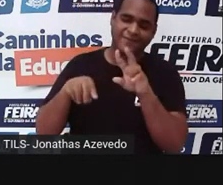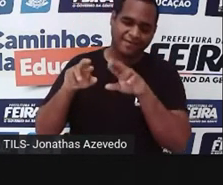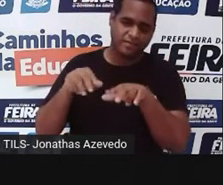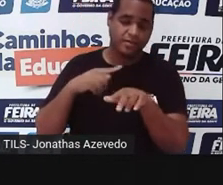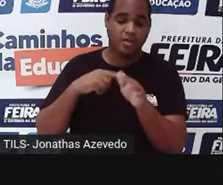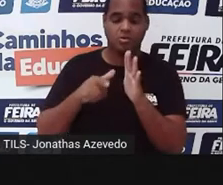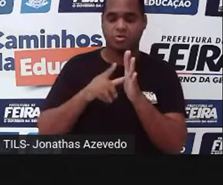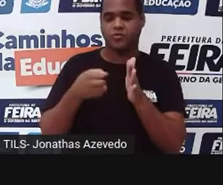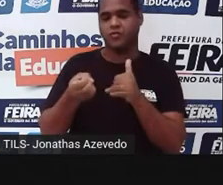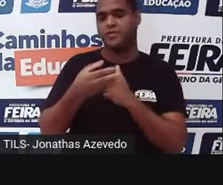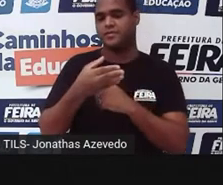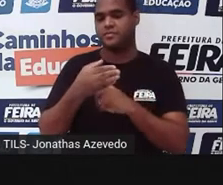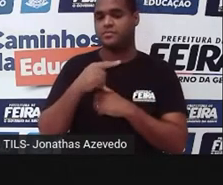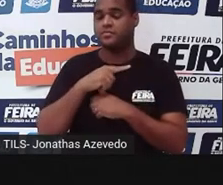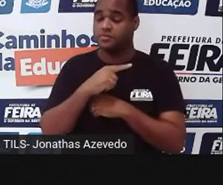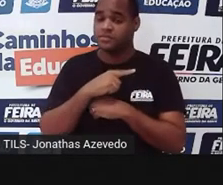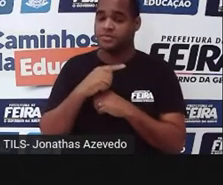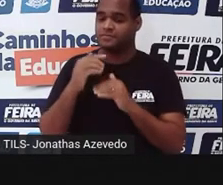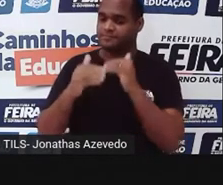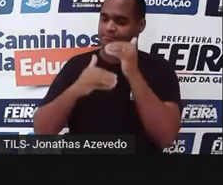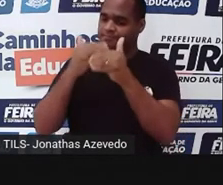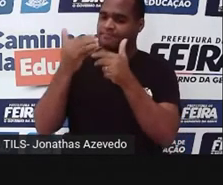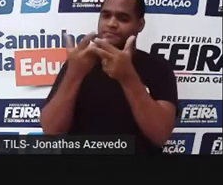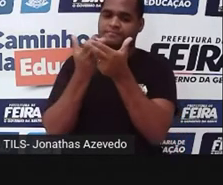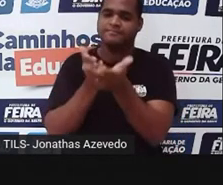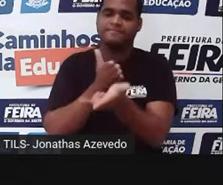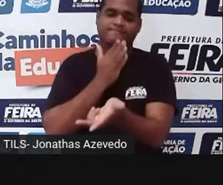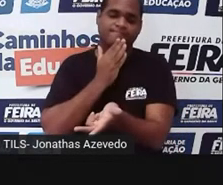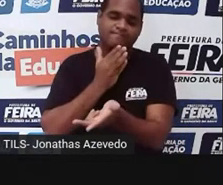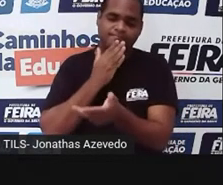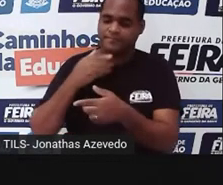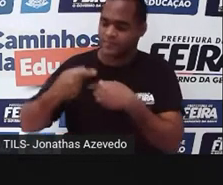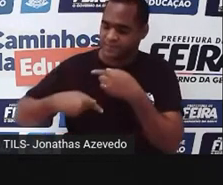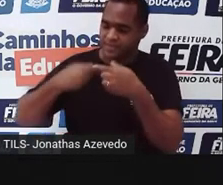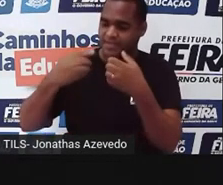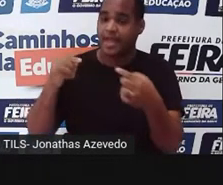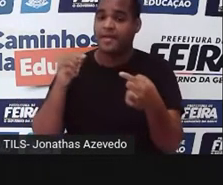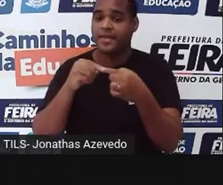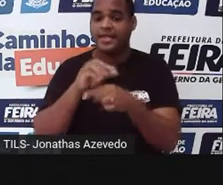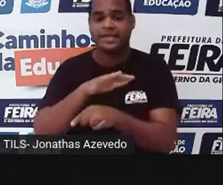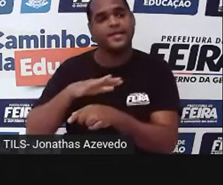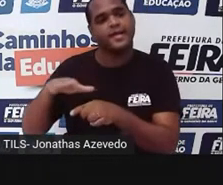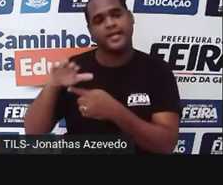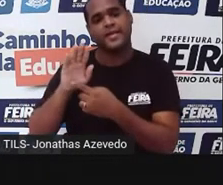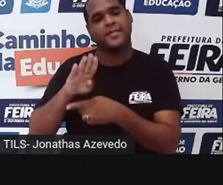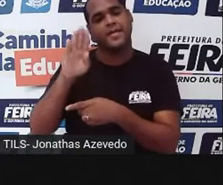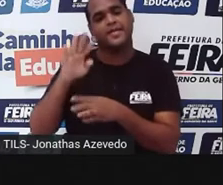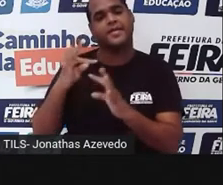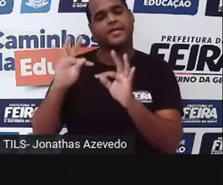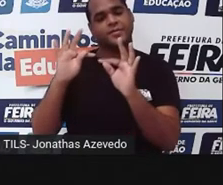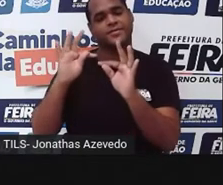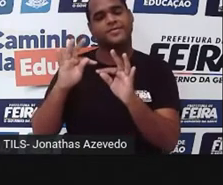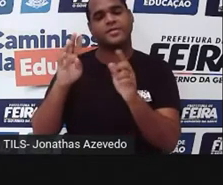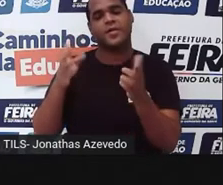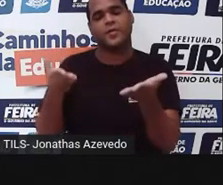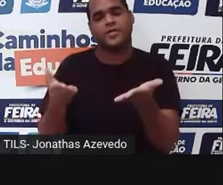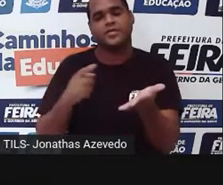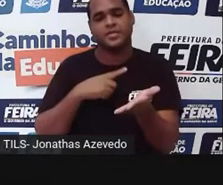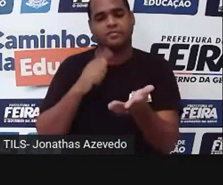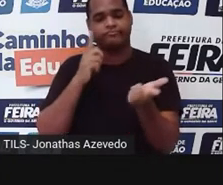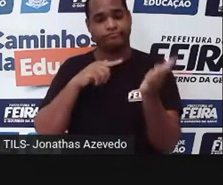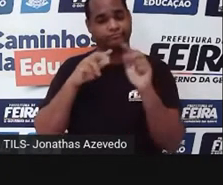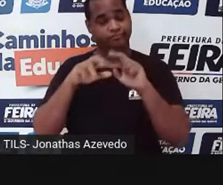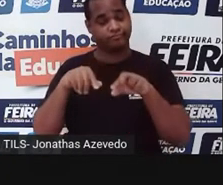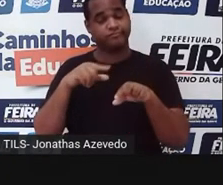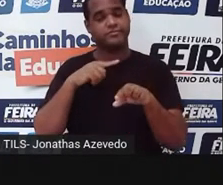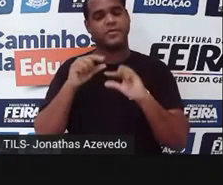recente. E foi desenvolvida graças a esses conhecimentos de genética aplicados na área da biotecnologia. Então, hoje, a gente consegue